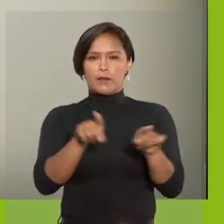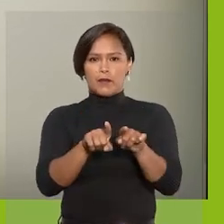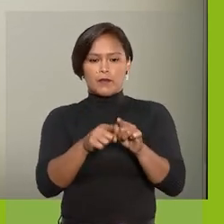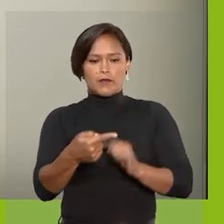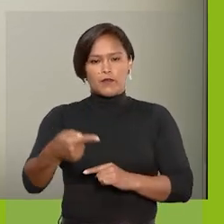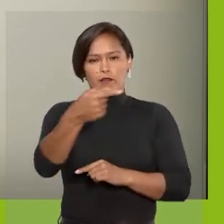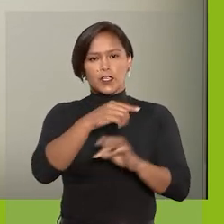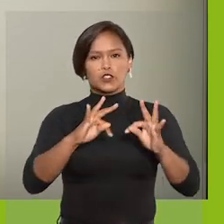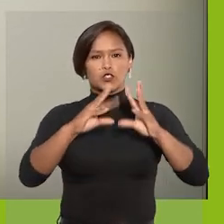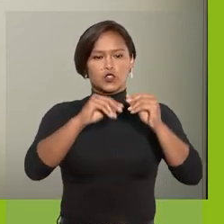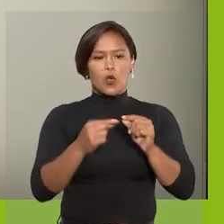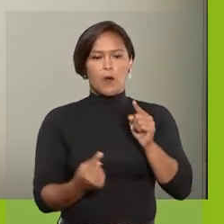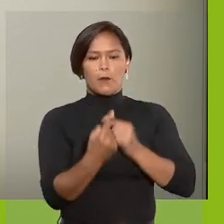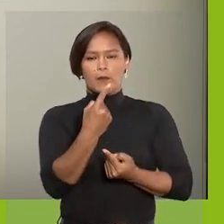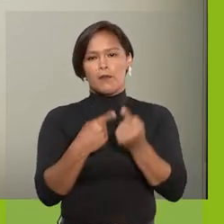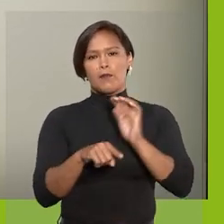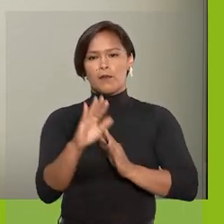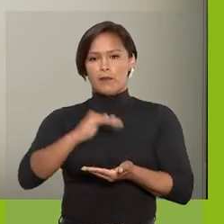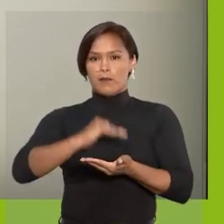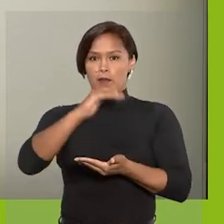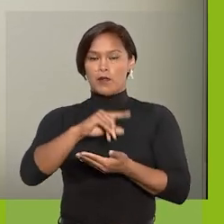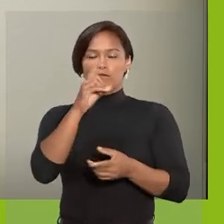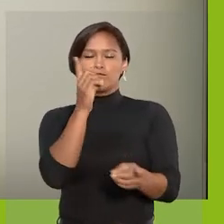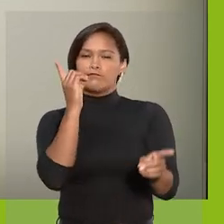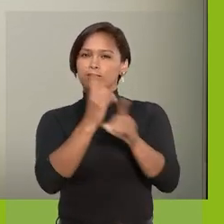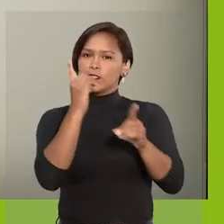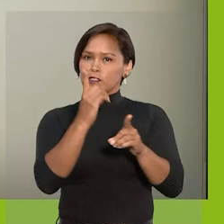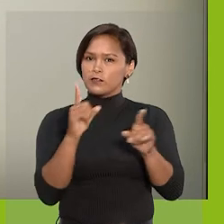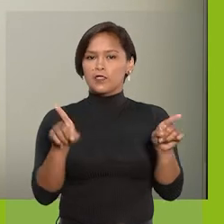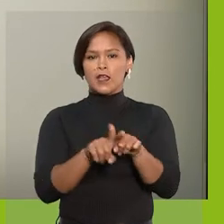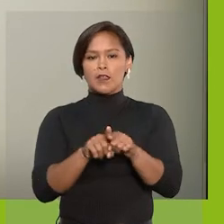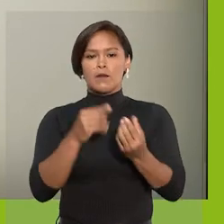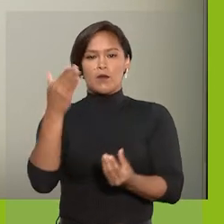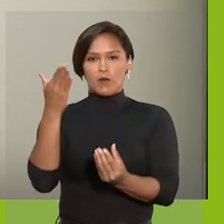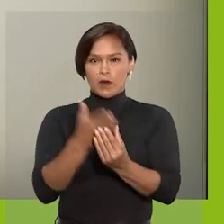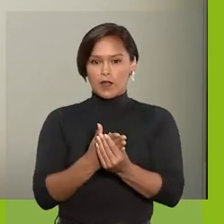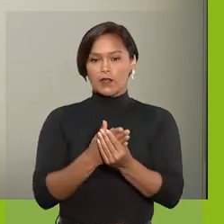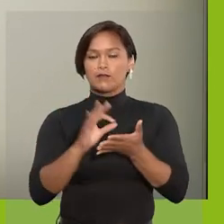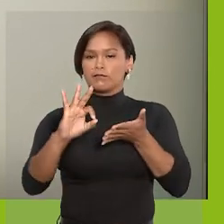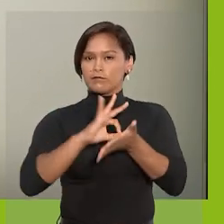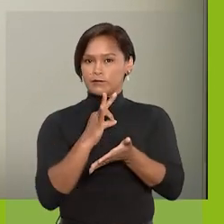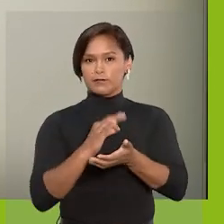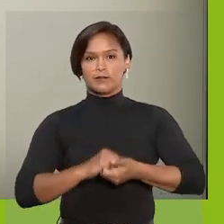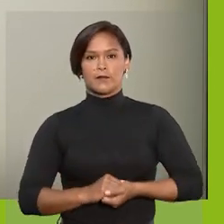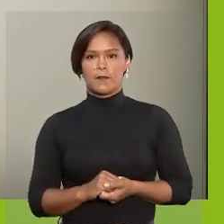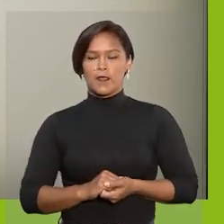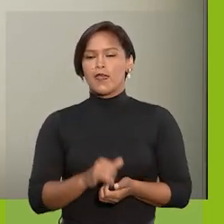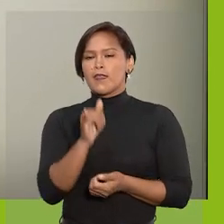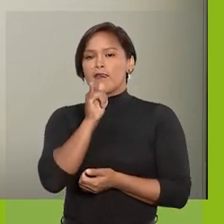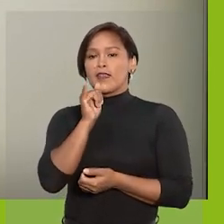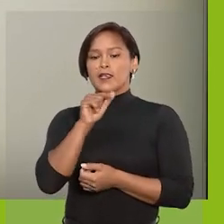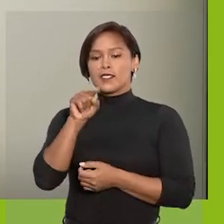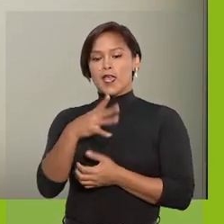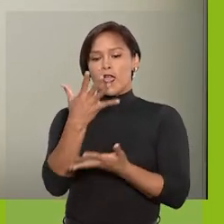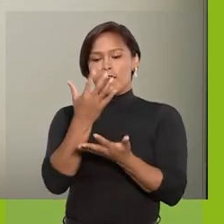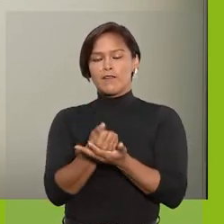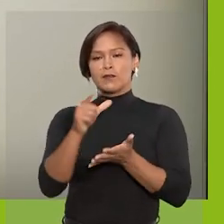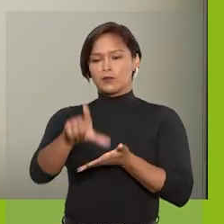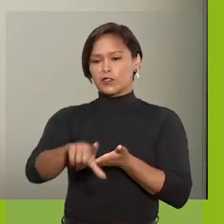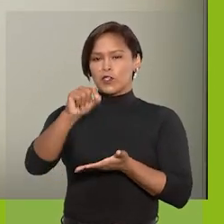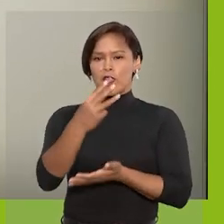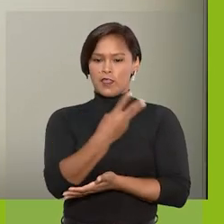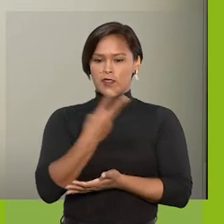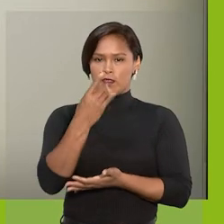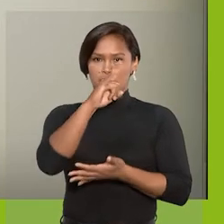documentos do bloco, com a opção de identificar os arquivos que você deseja assinar. Como exemplo, vamos selecionar